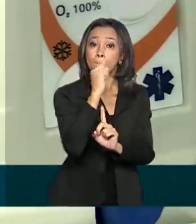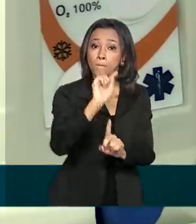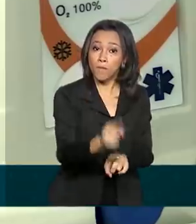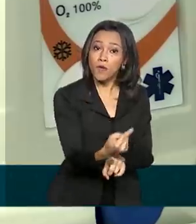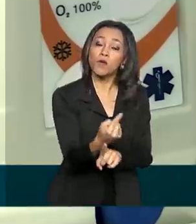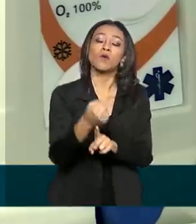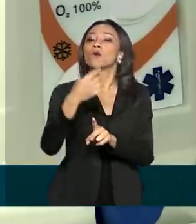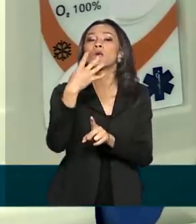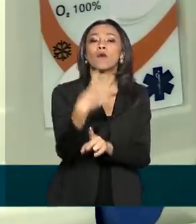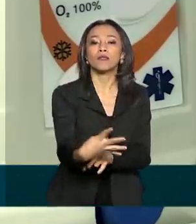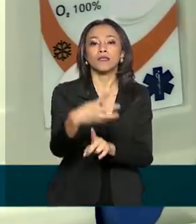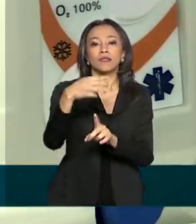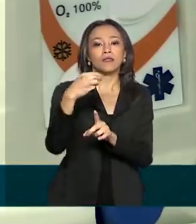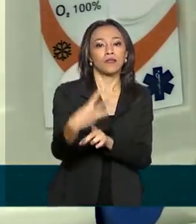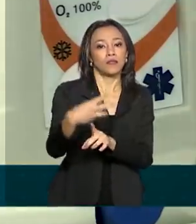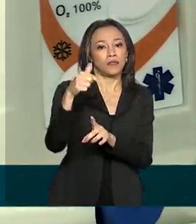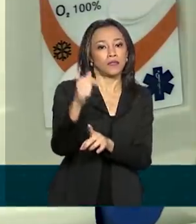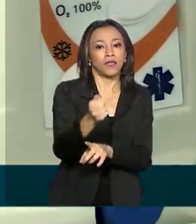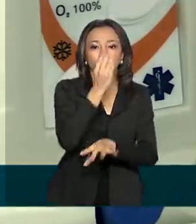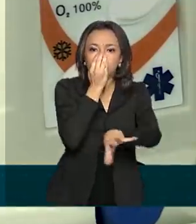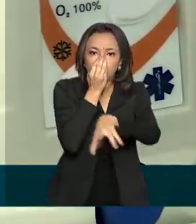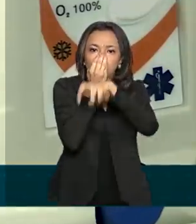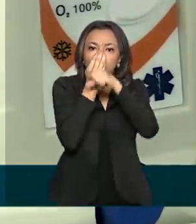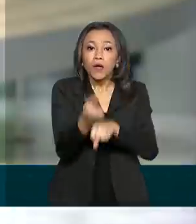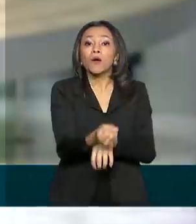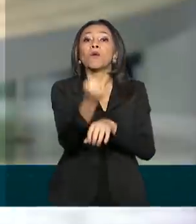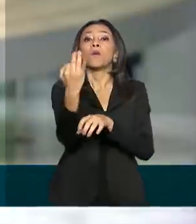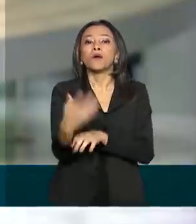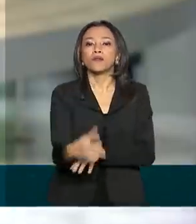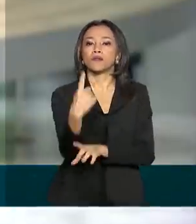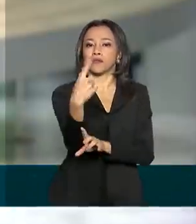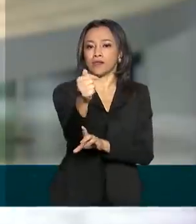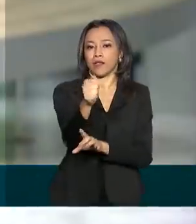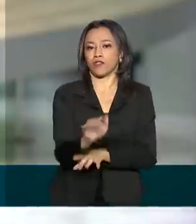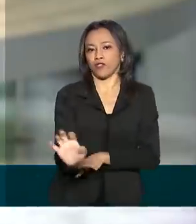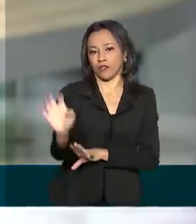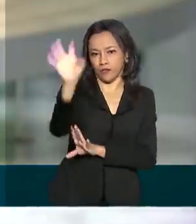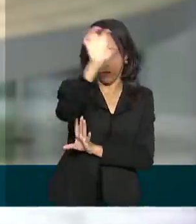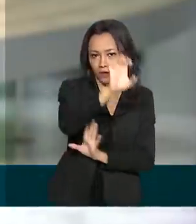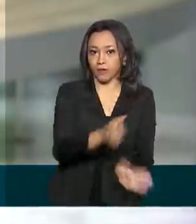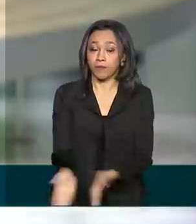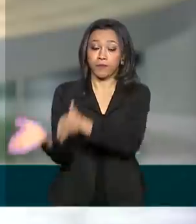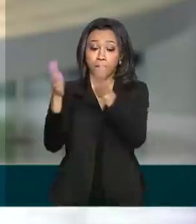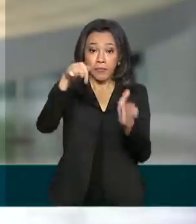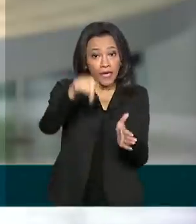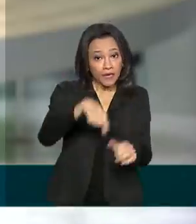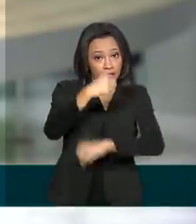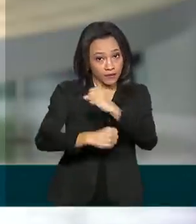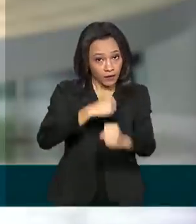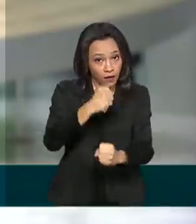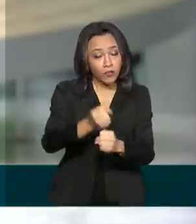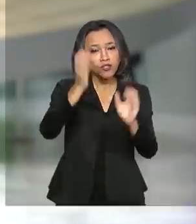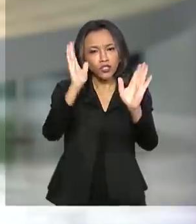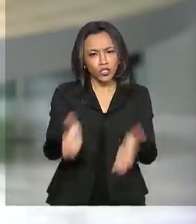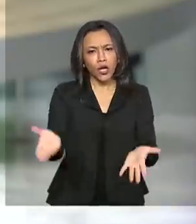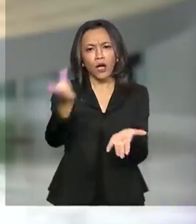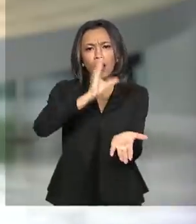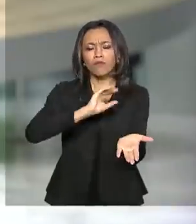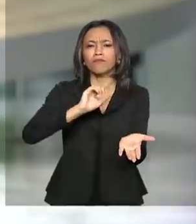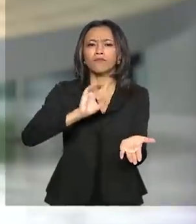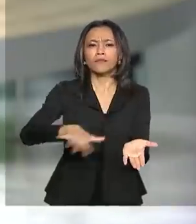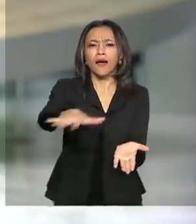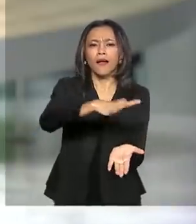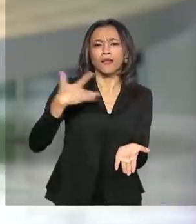respiradores para 17 estados. Este ano, o governo federal repassou para a área de saúde de estados e